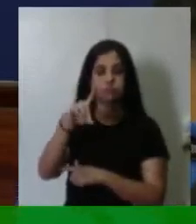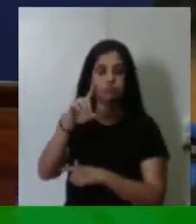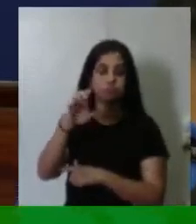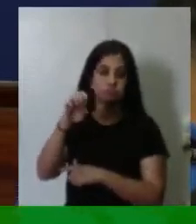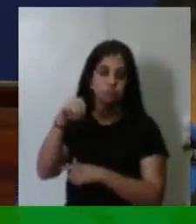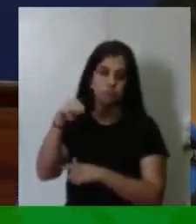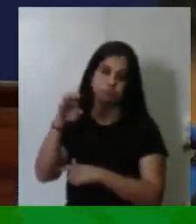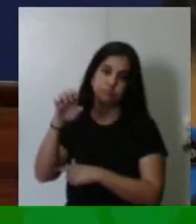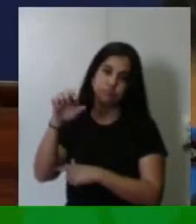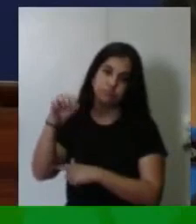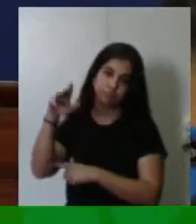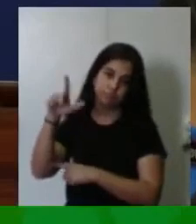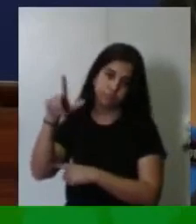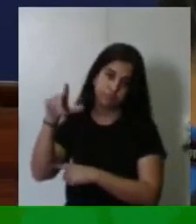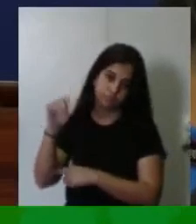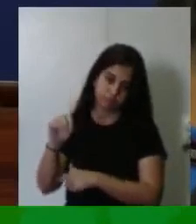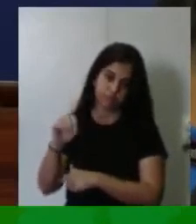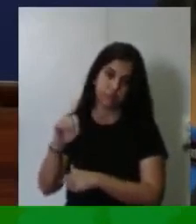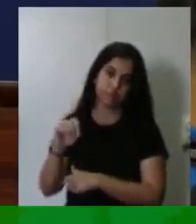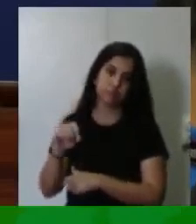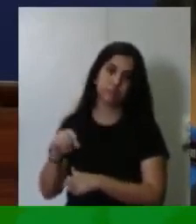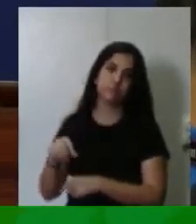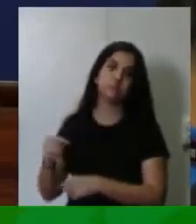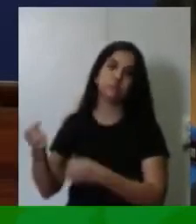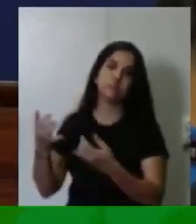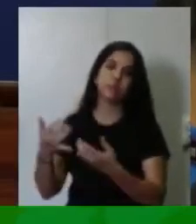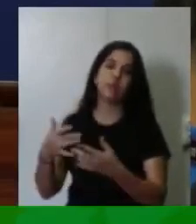em seu Manoel.